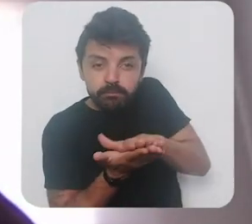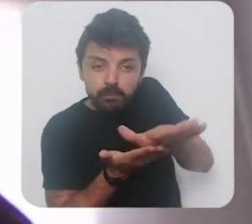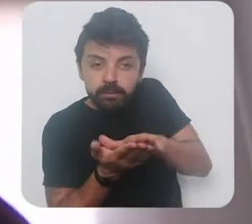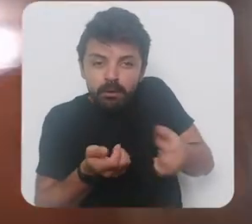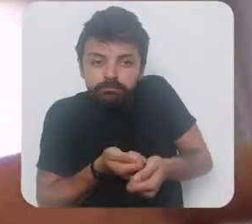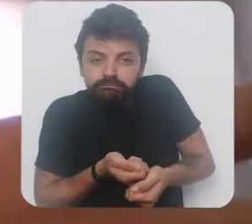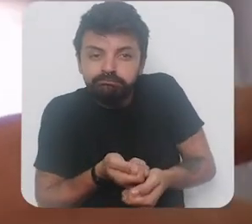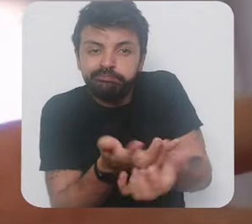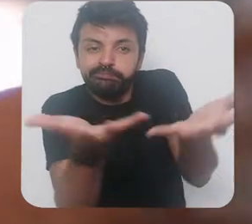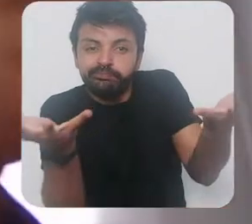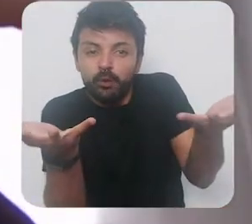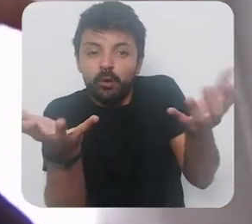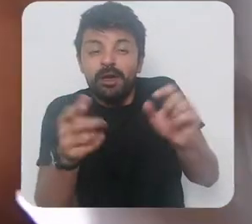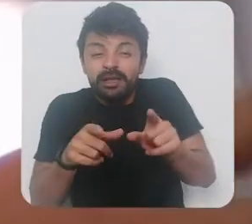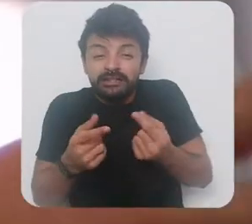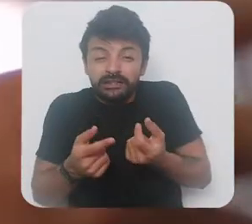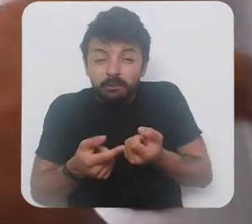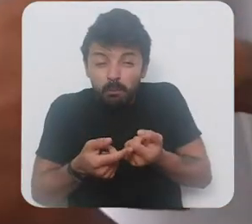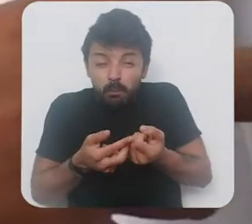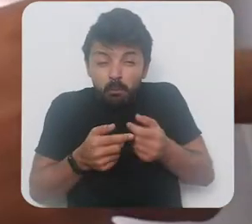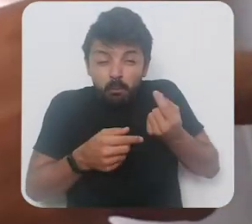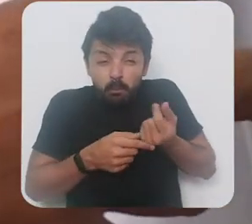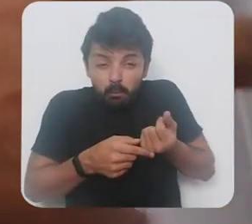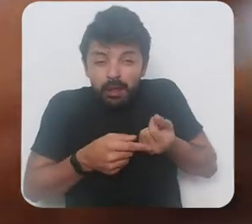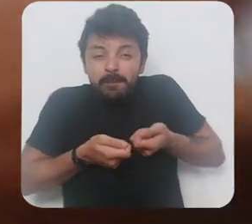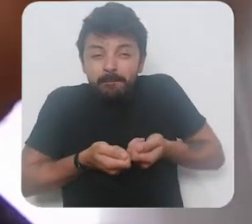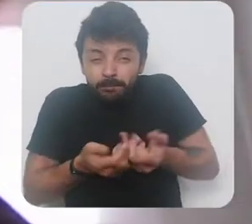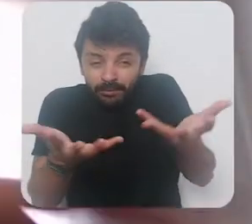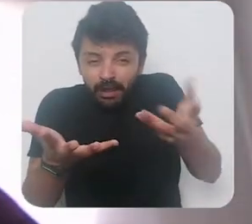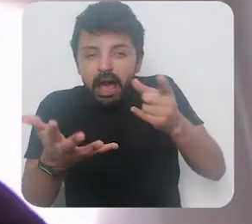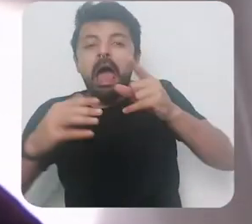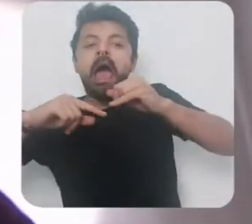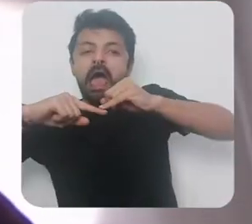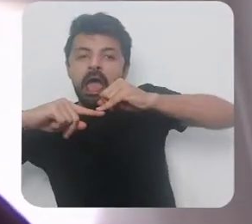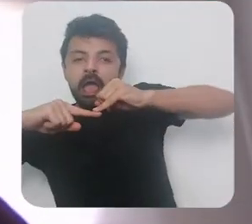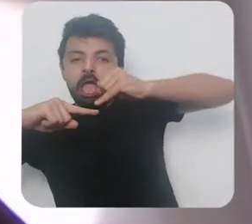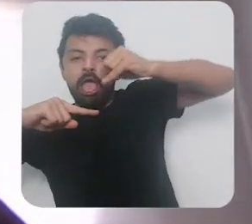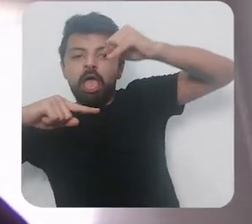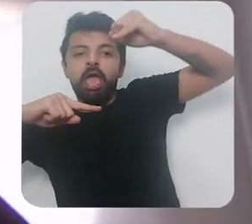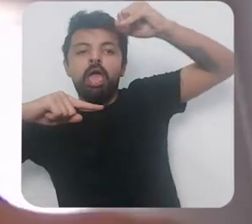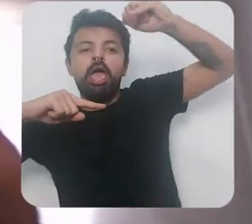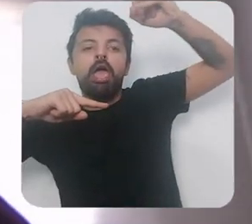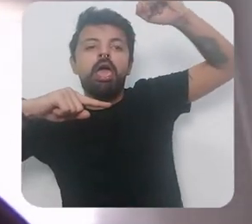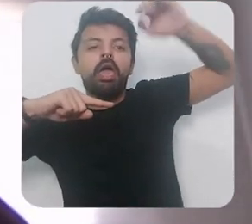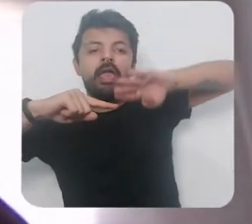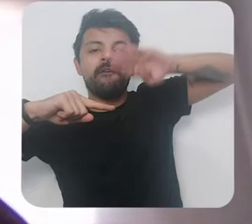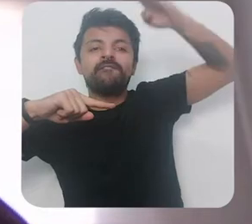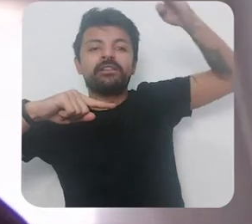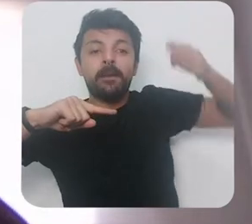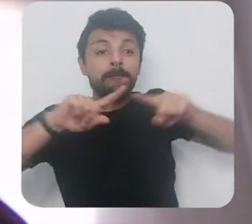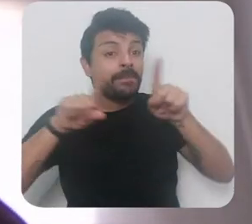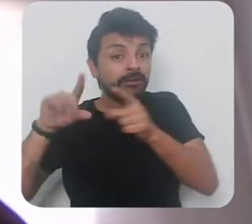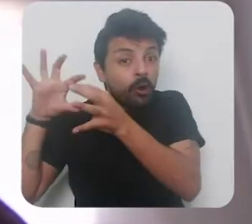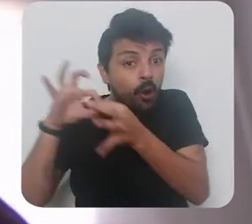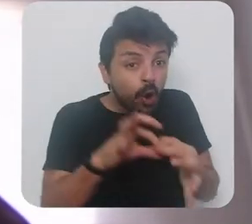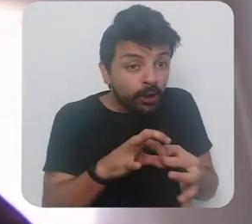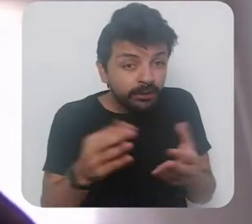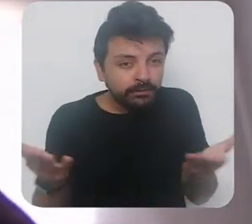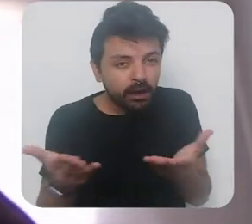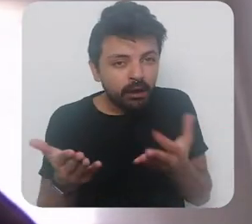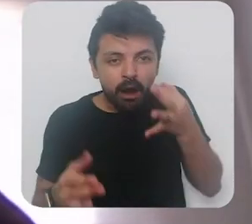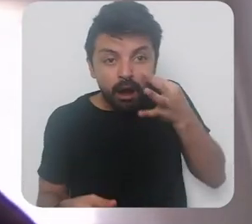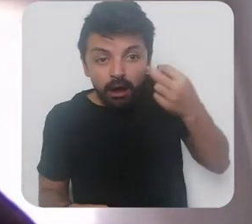esse você deve ter provocado um efeito inflacionário por outro lado esse não é contexto nosso agora a gente está